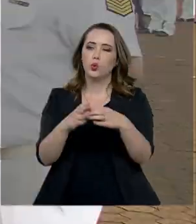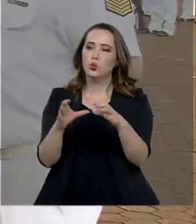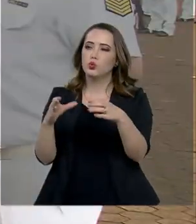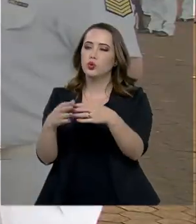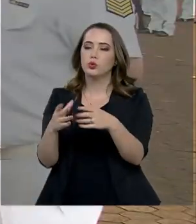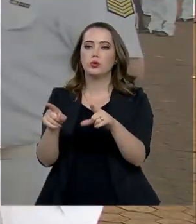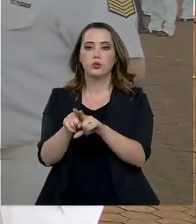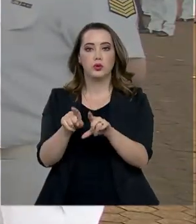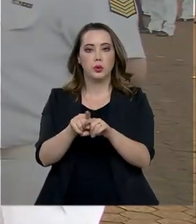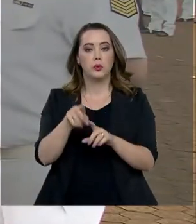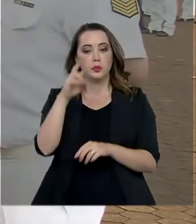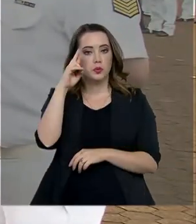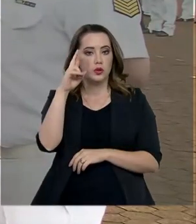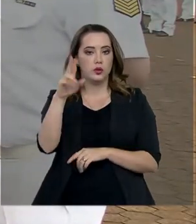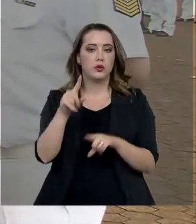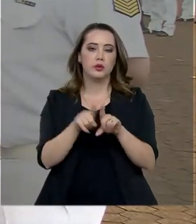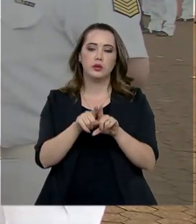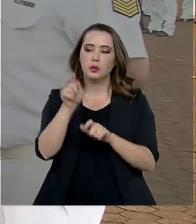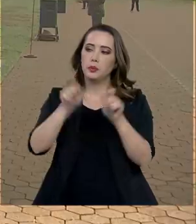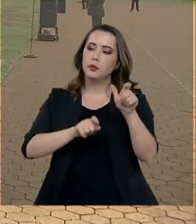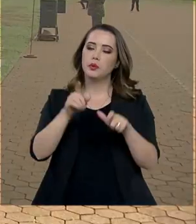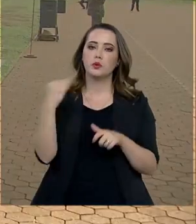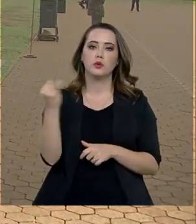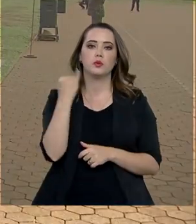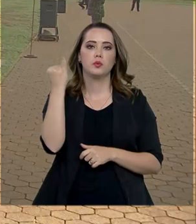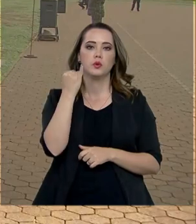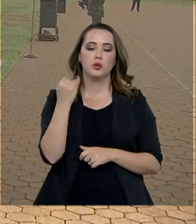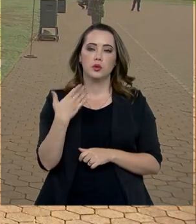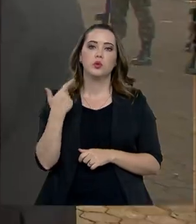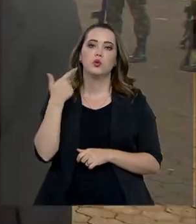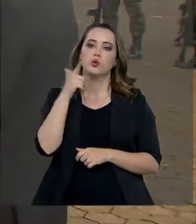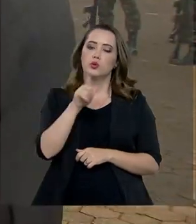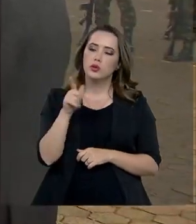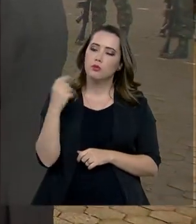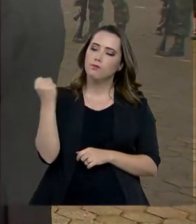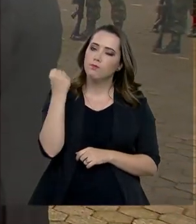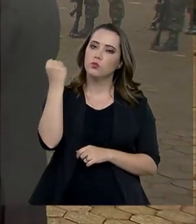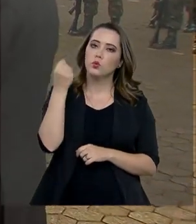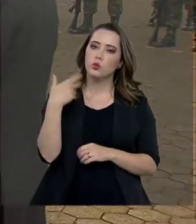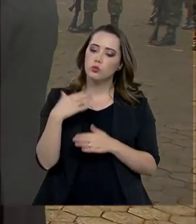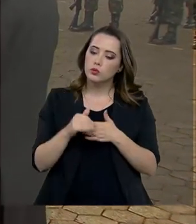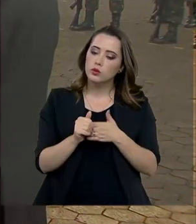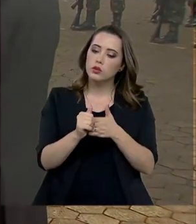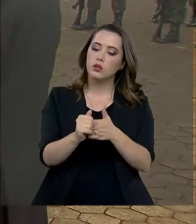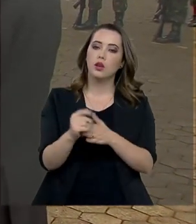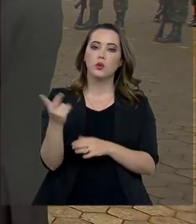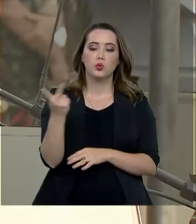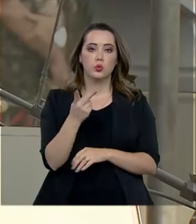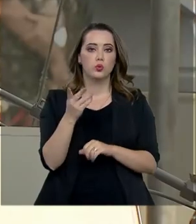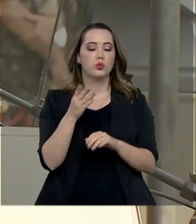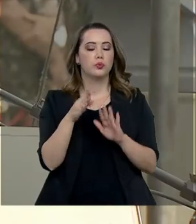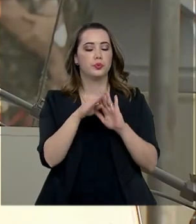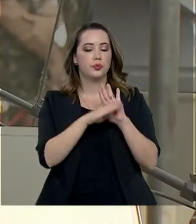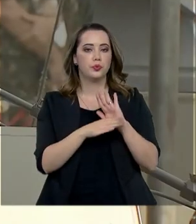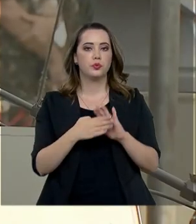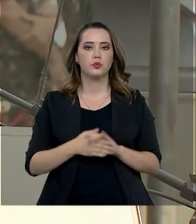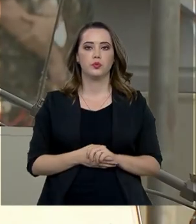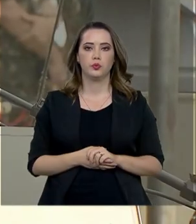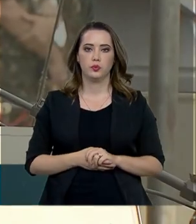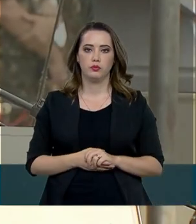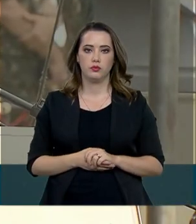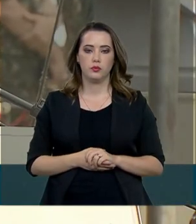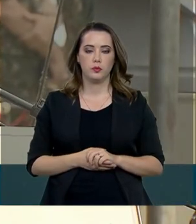batalhões, autoridades e personalidades que tiveram sucesso na condução desses dois programas. O projeto